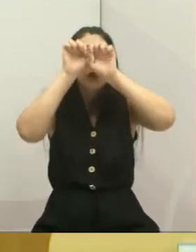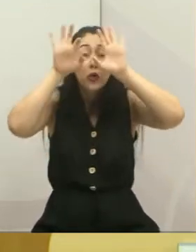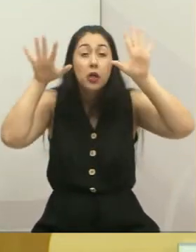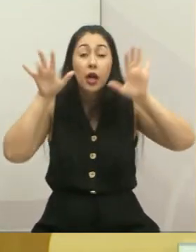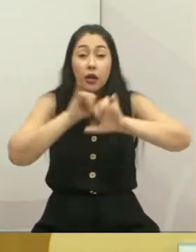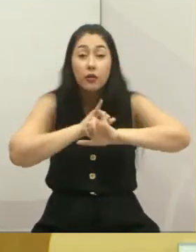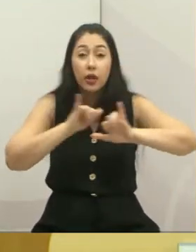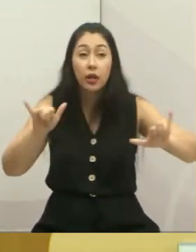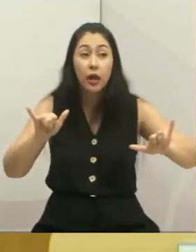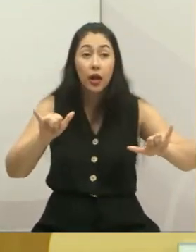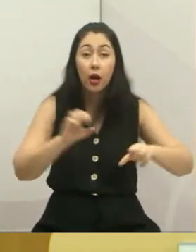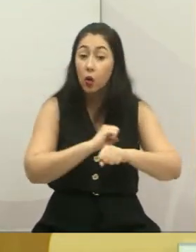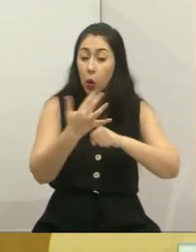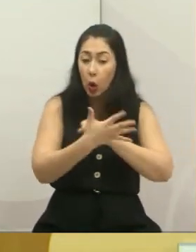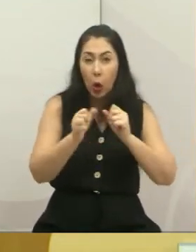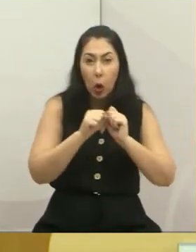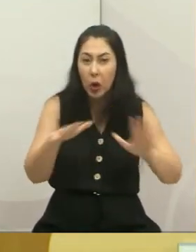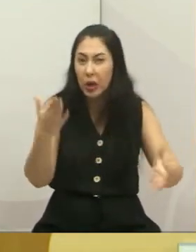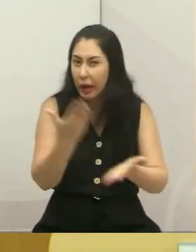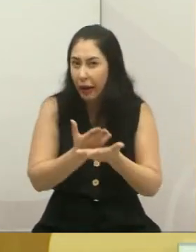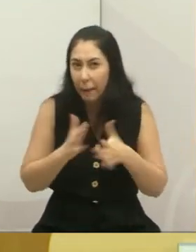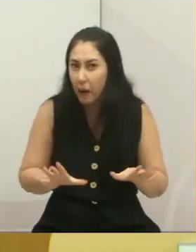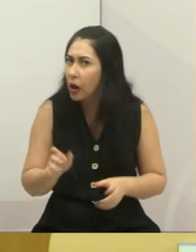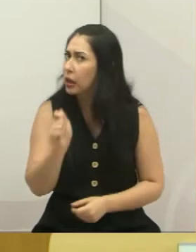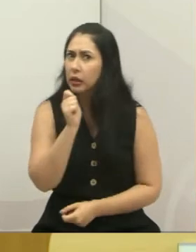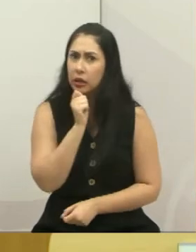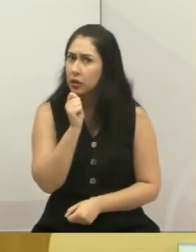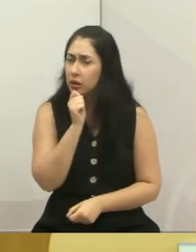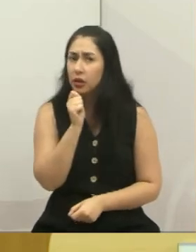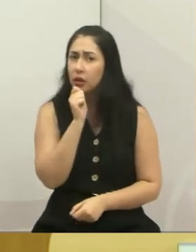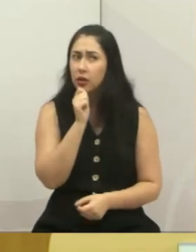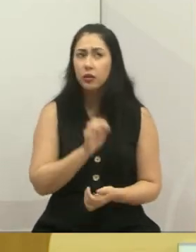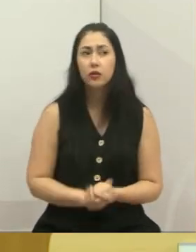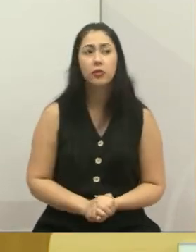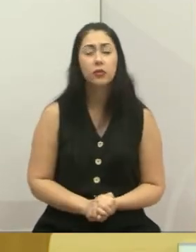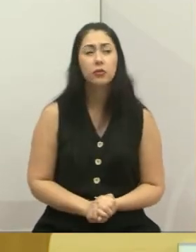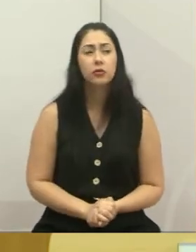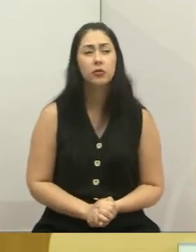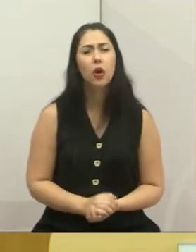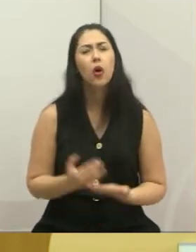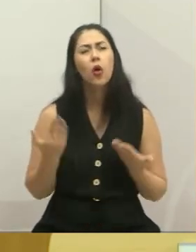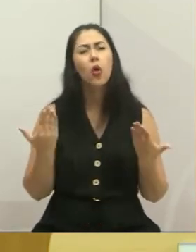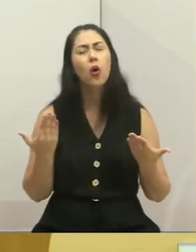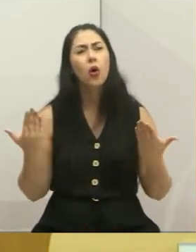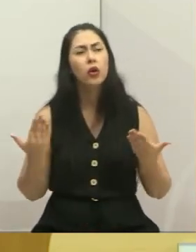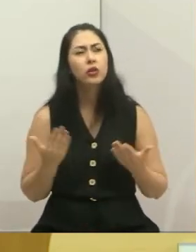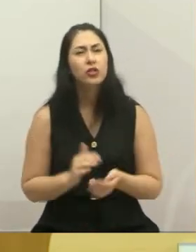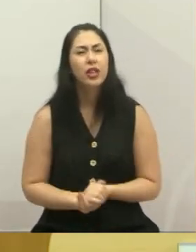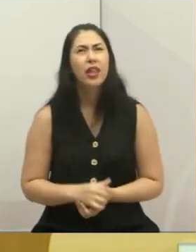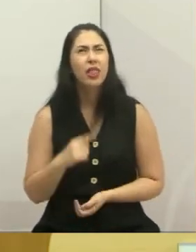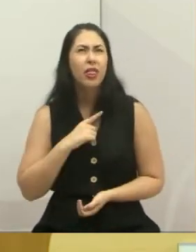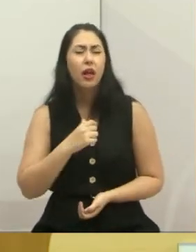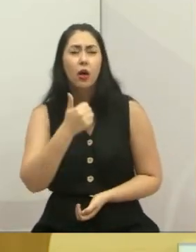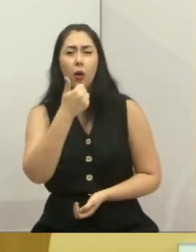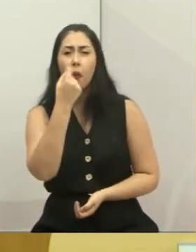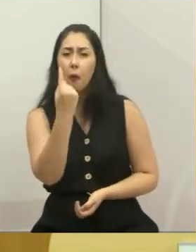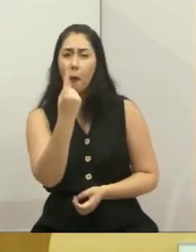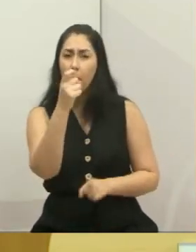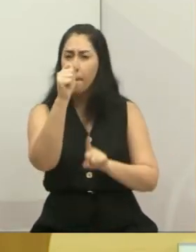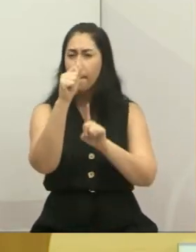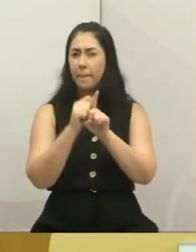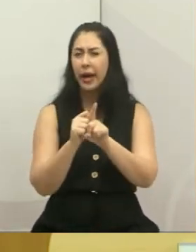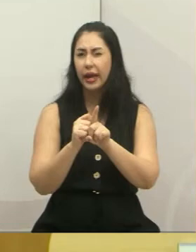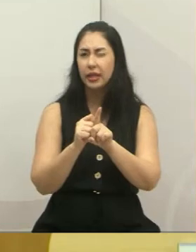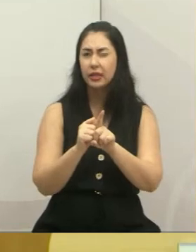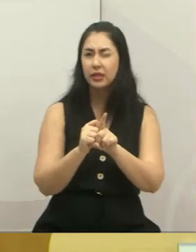hoje, gente, coronavírus não acabou. Hoje faz um mês e 14